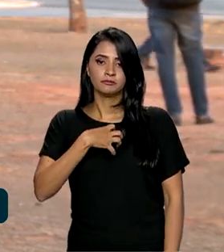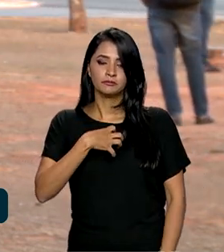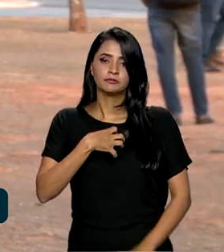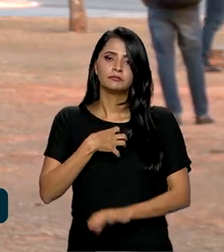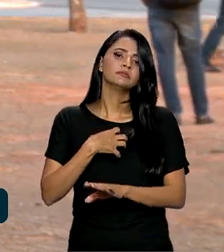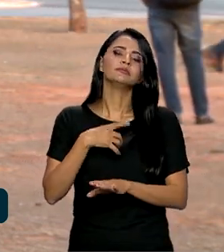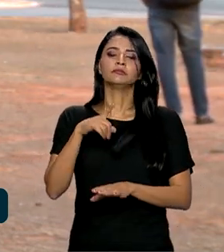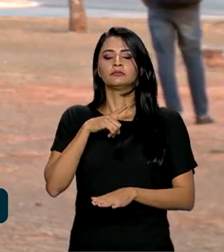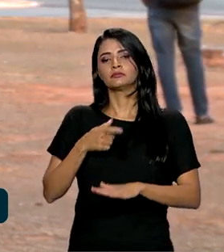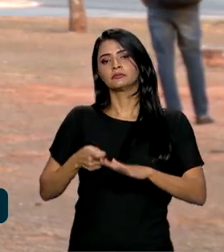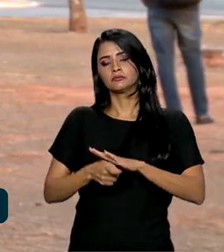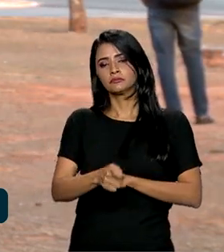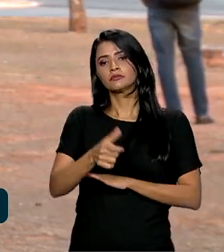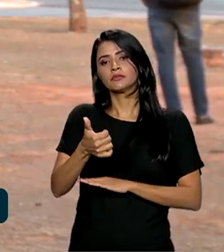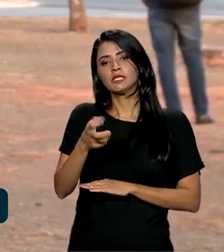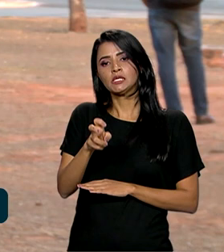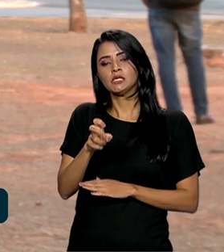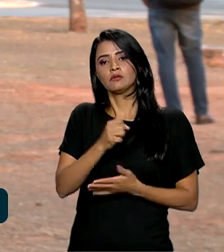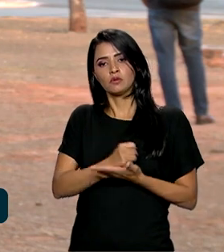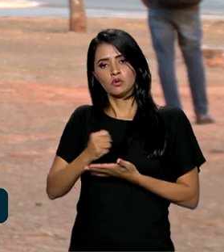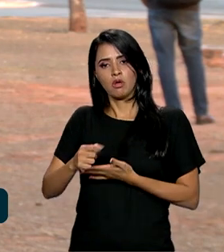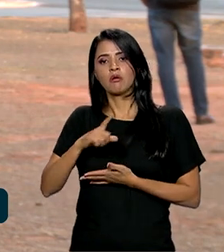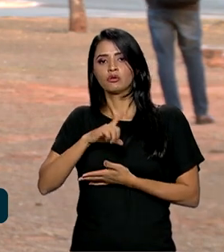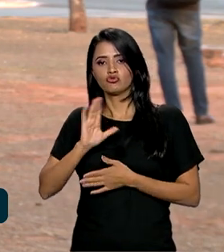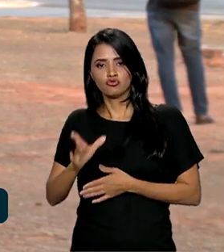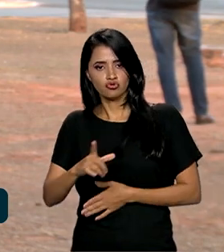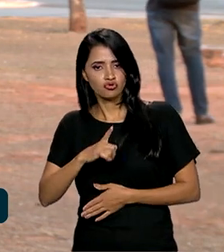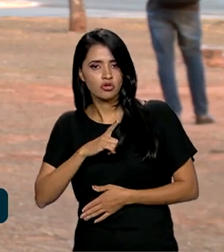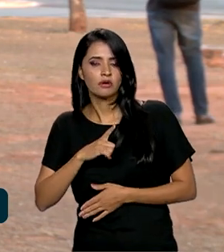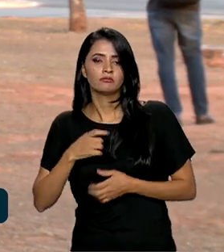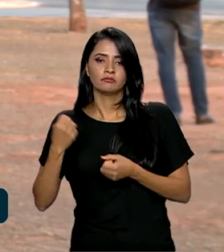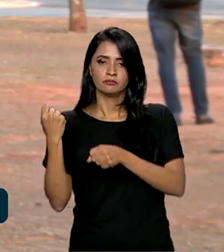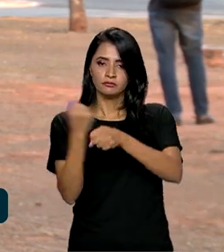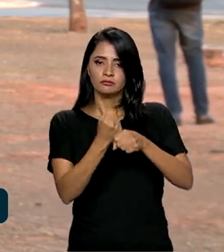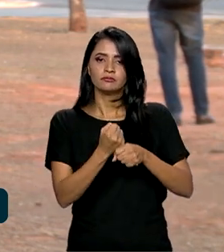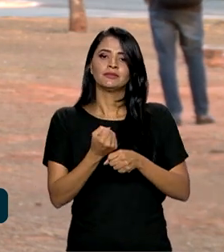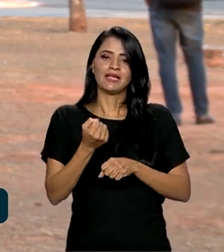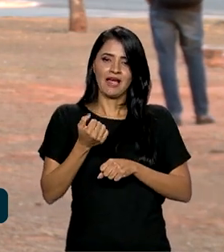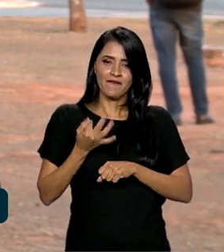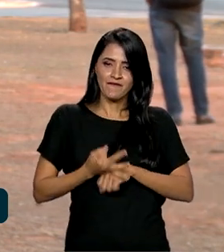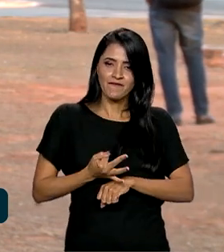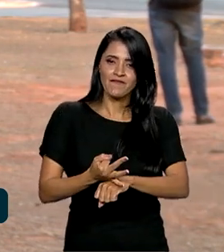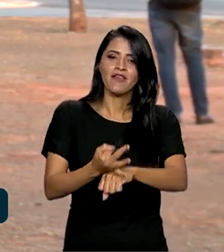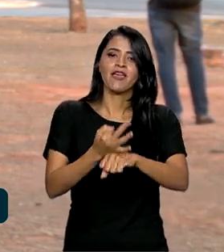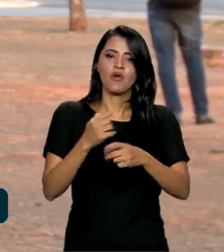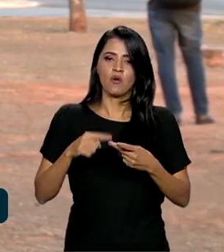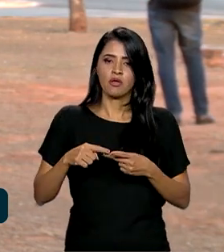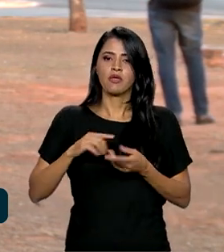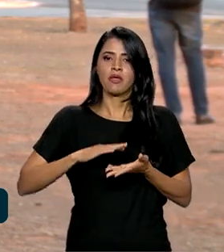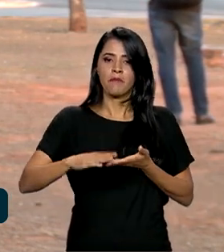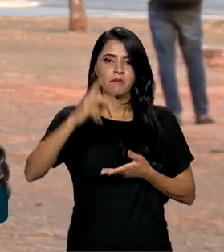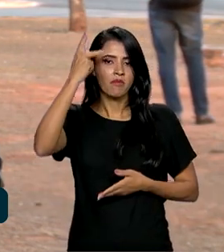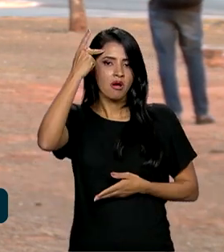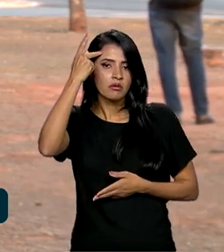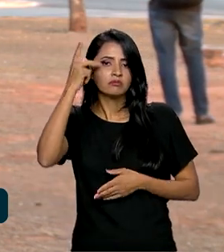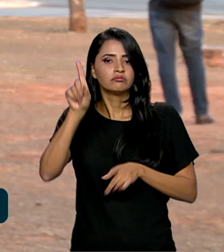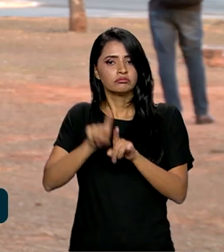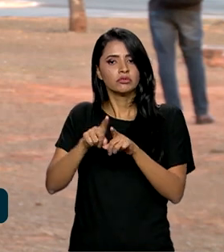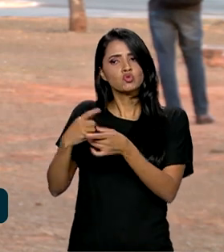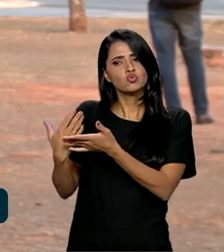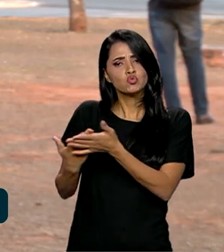ainda investimentos em 15 concessões existentes, como a Estrada de Ferro Carajás e a Malha Paulista, e estudos